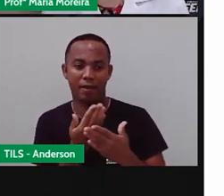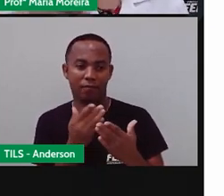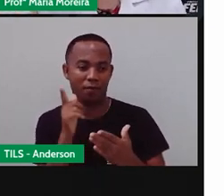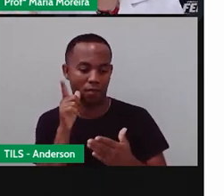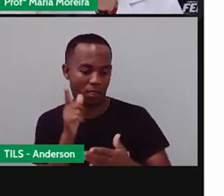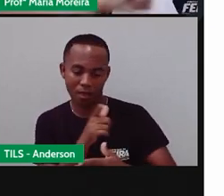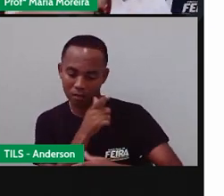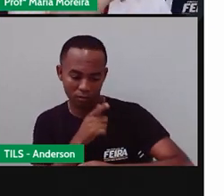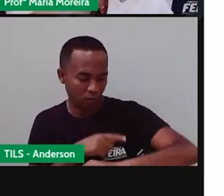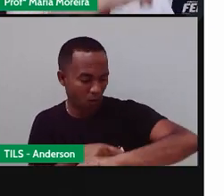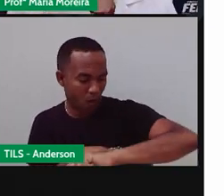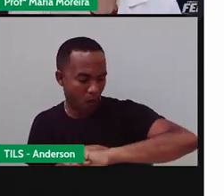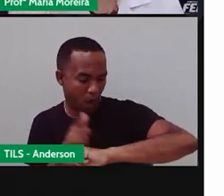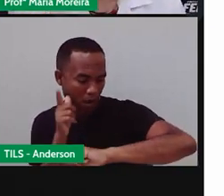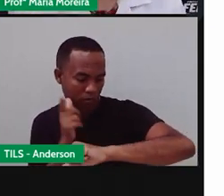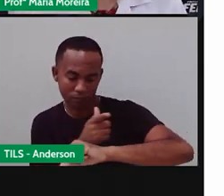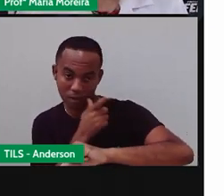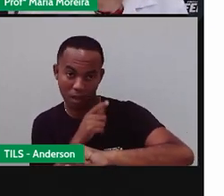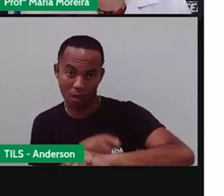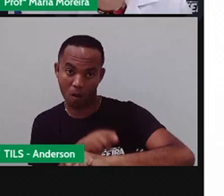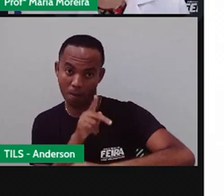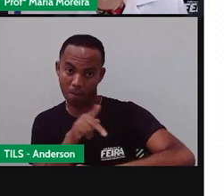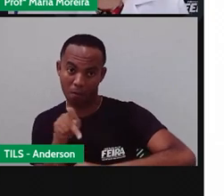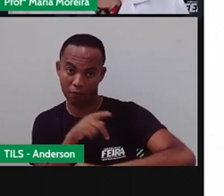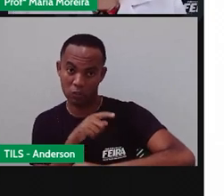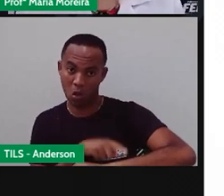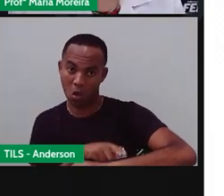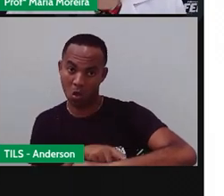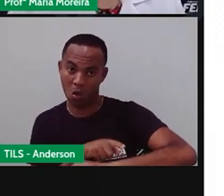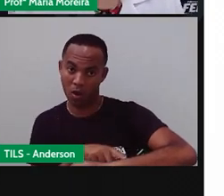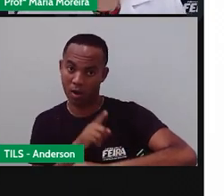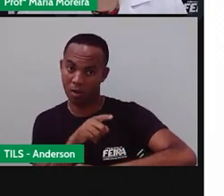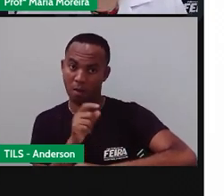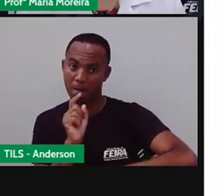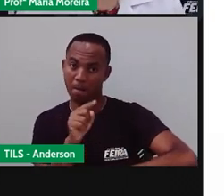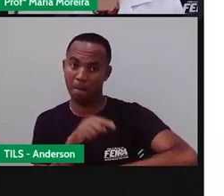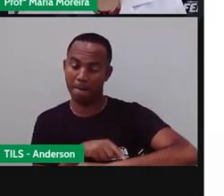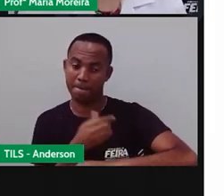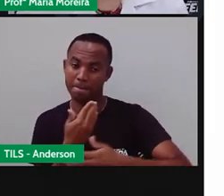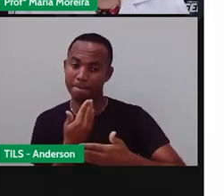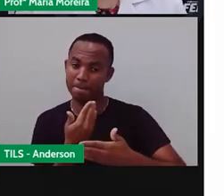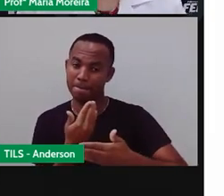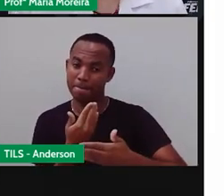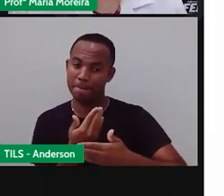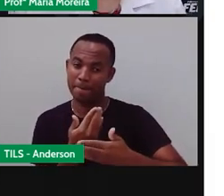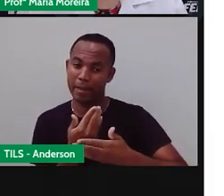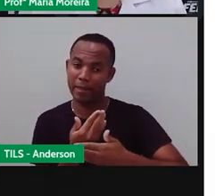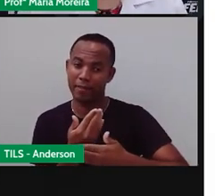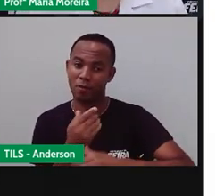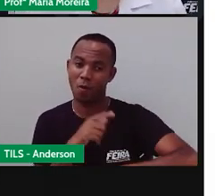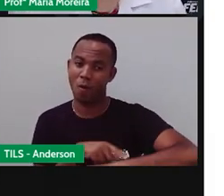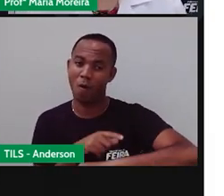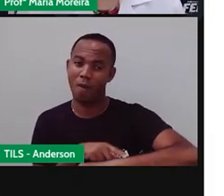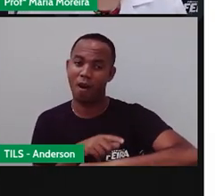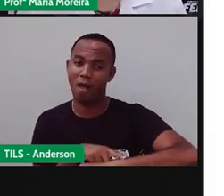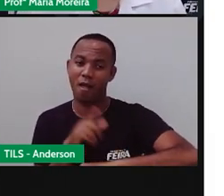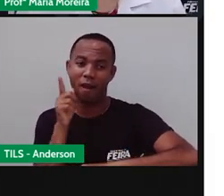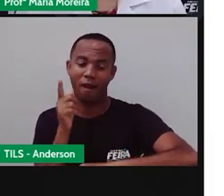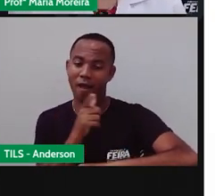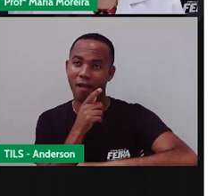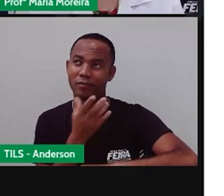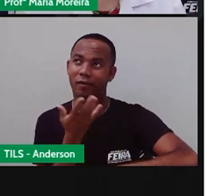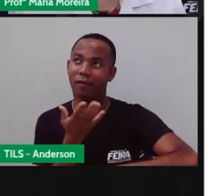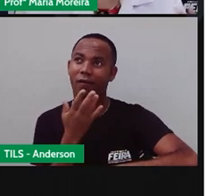fica, ó, do recreio. Olhando. Pró, que horas são? E agora? Que horas são? Ih, poxa, o tempo não tá passando. Ai, que